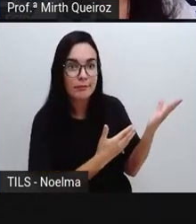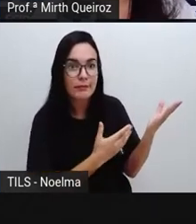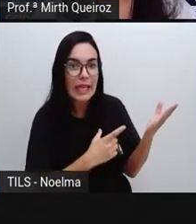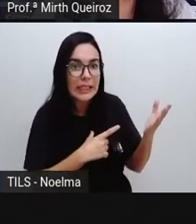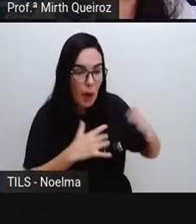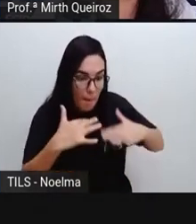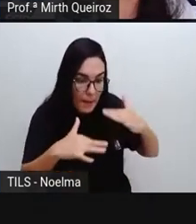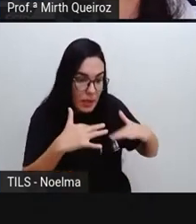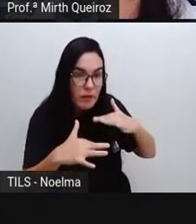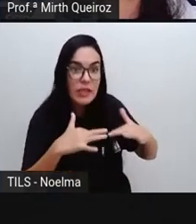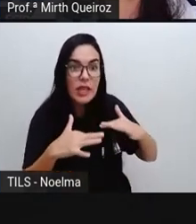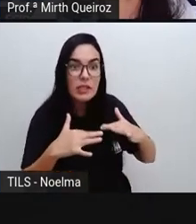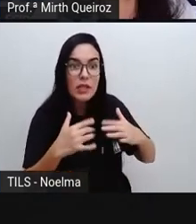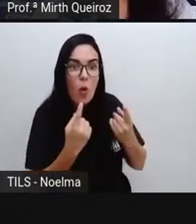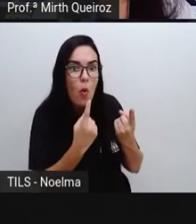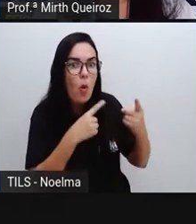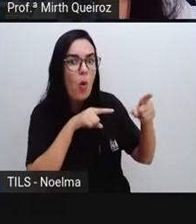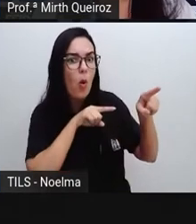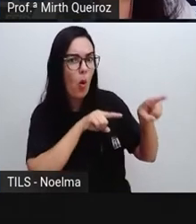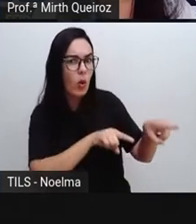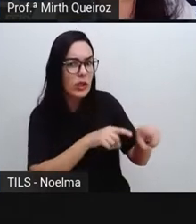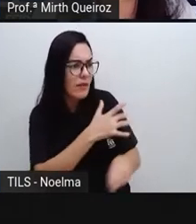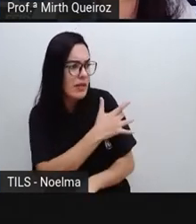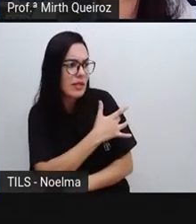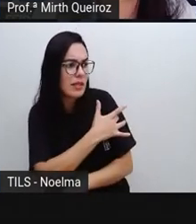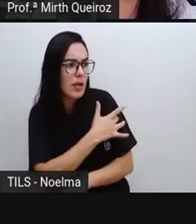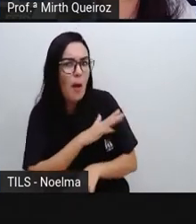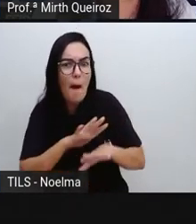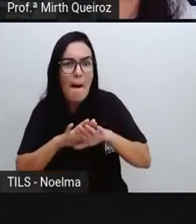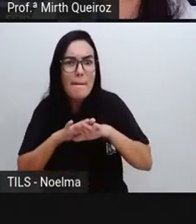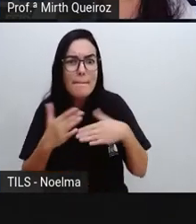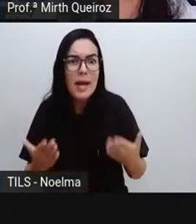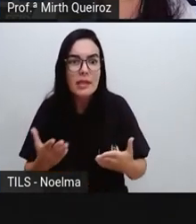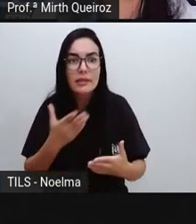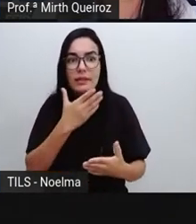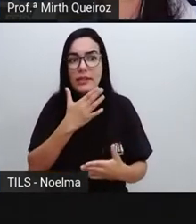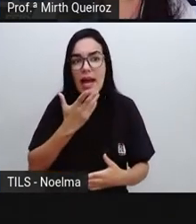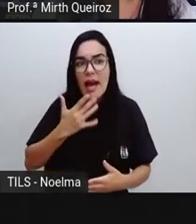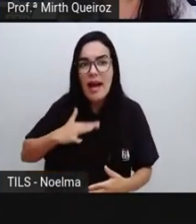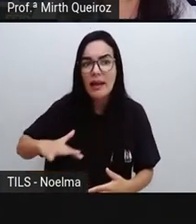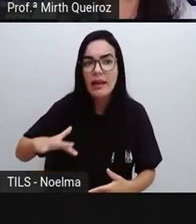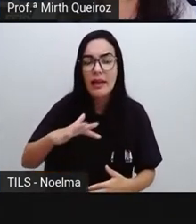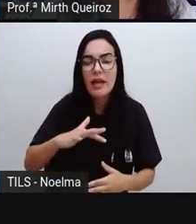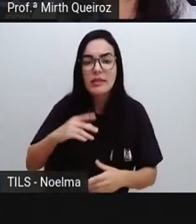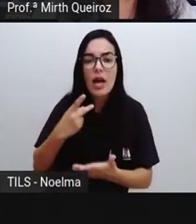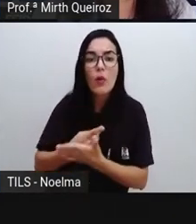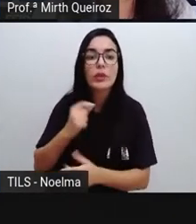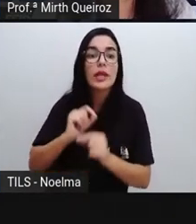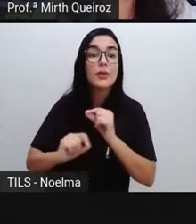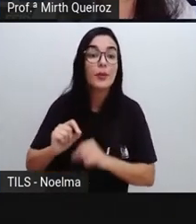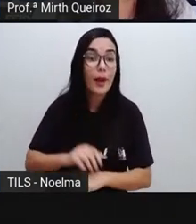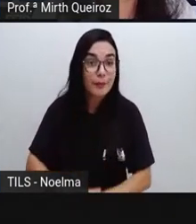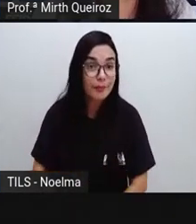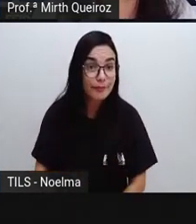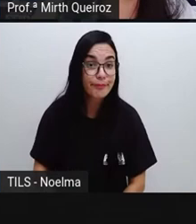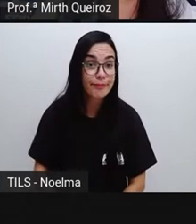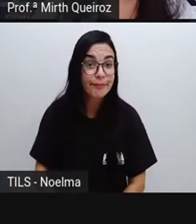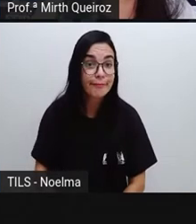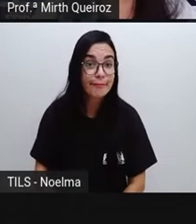vacinação, os pais não deixam que essas crianças, elas sejam vacinadas, né? Para elas